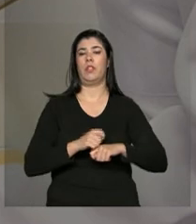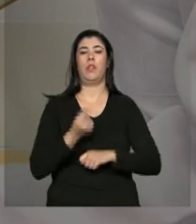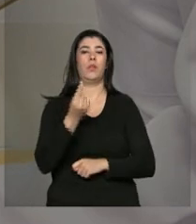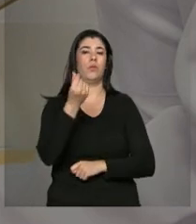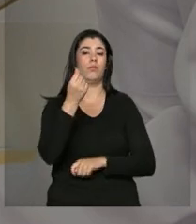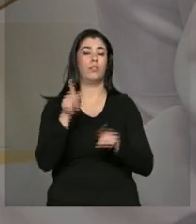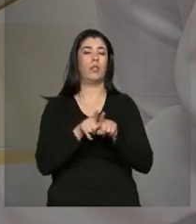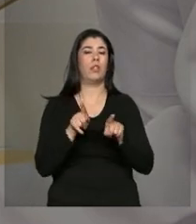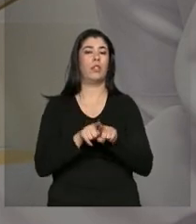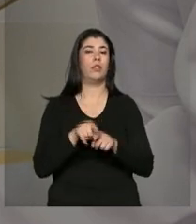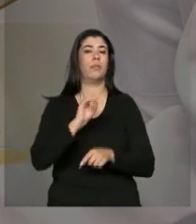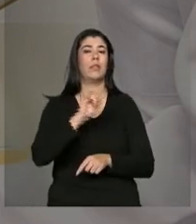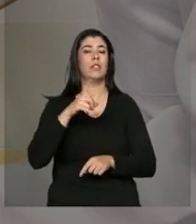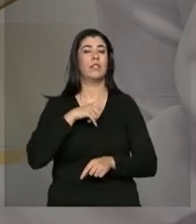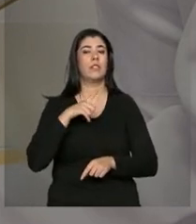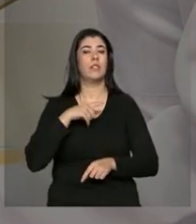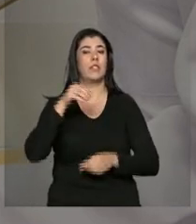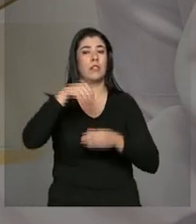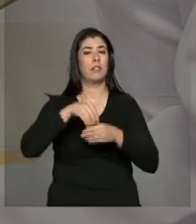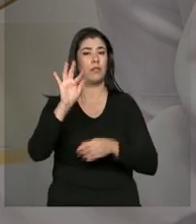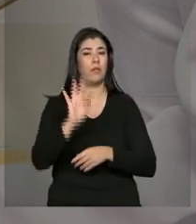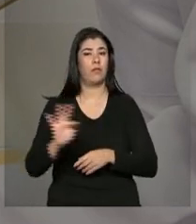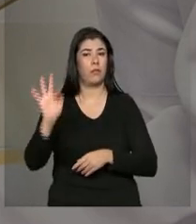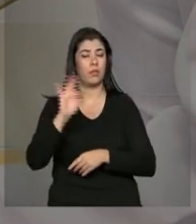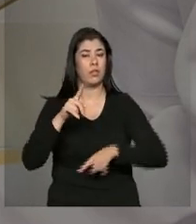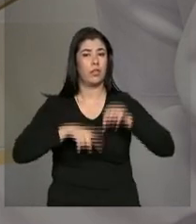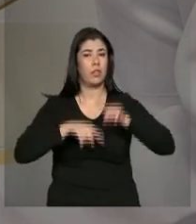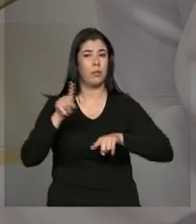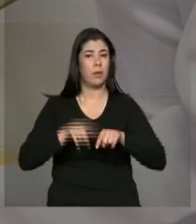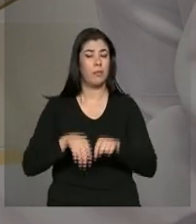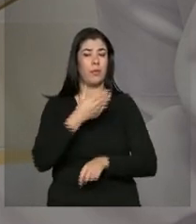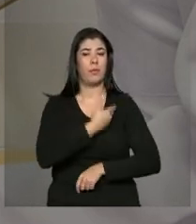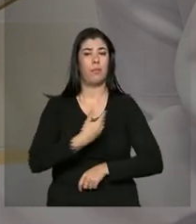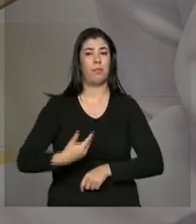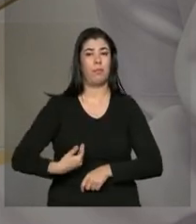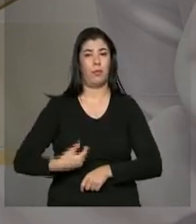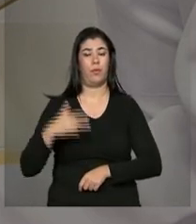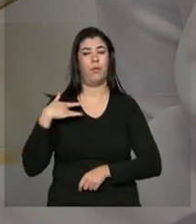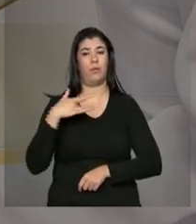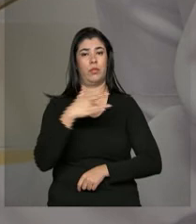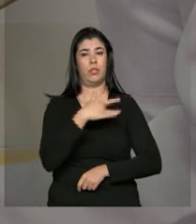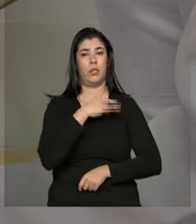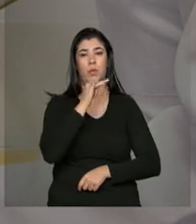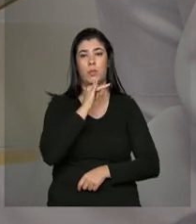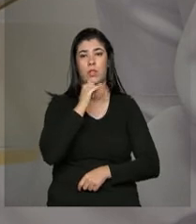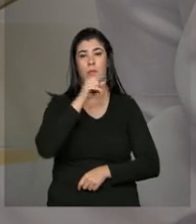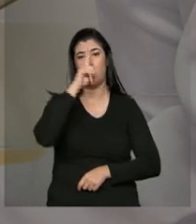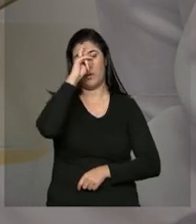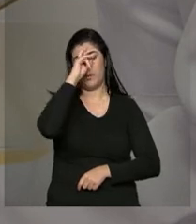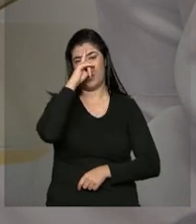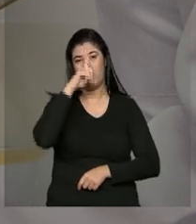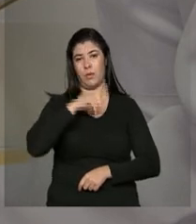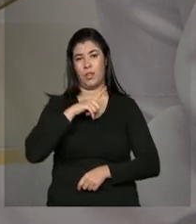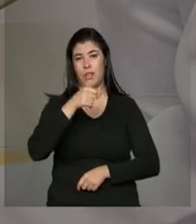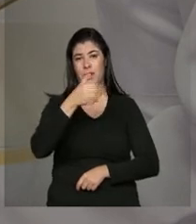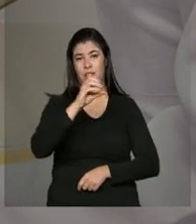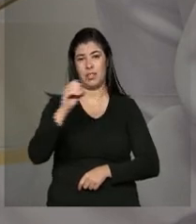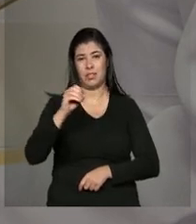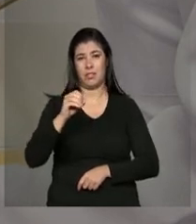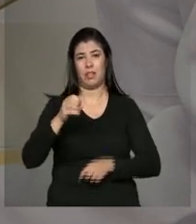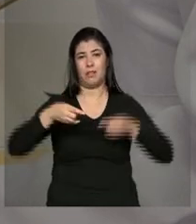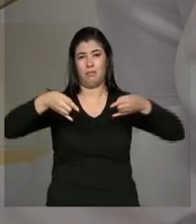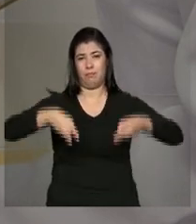faculdade e a existência de equipamentos públicos de saúde nos municípios, como hospital com no mínimo 100 leitos,